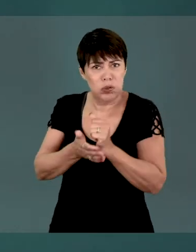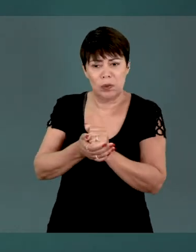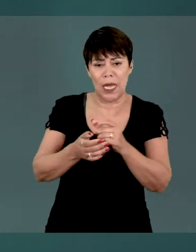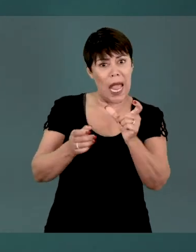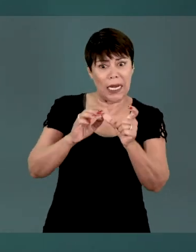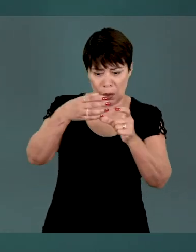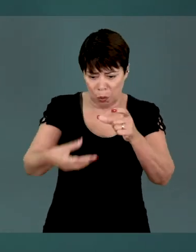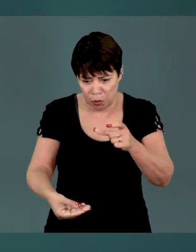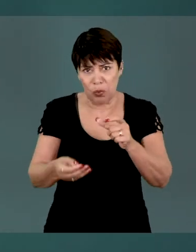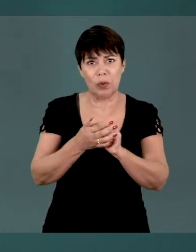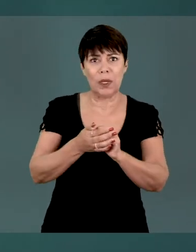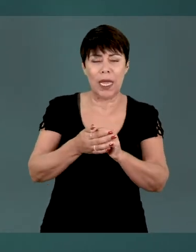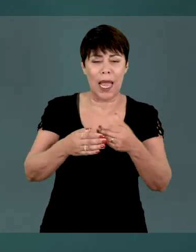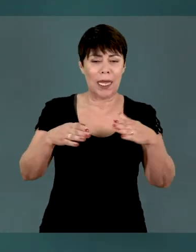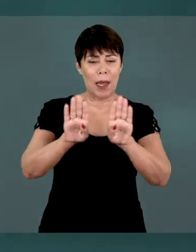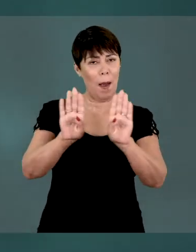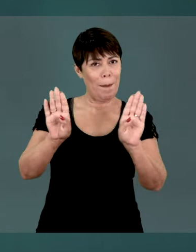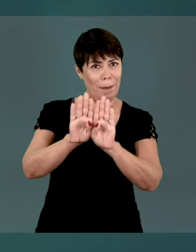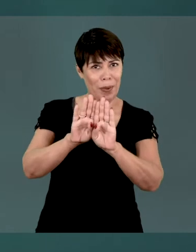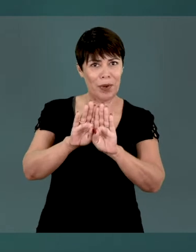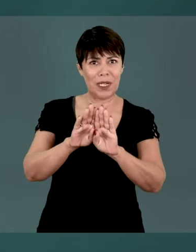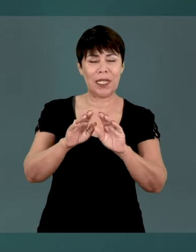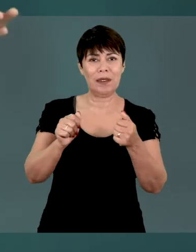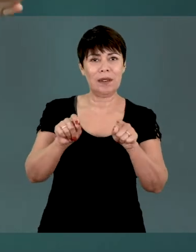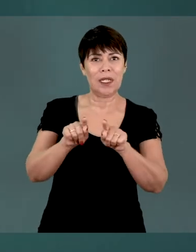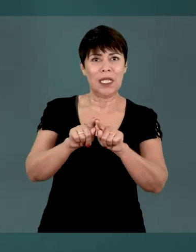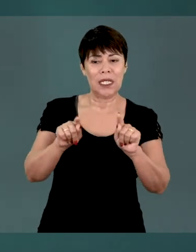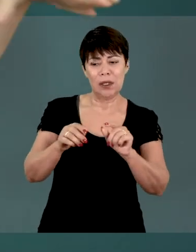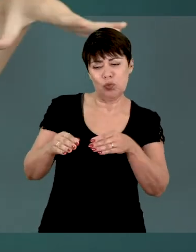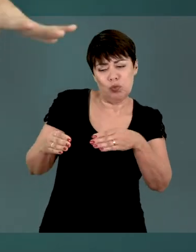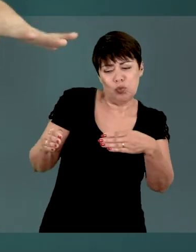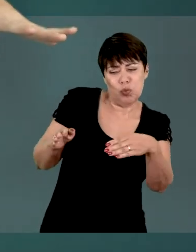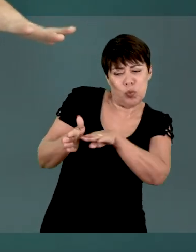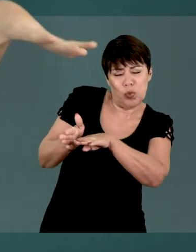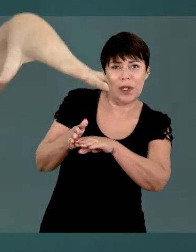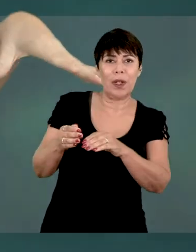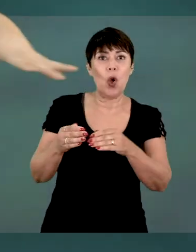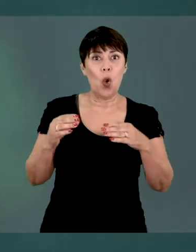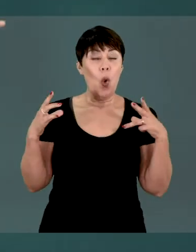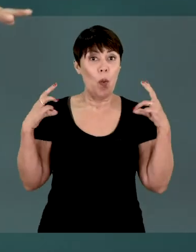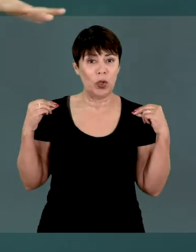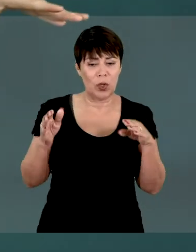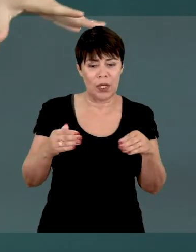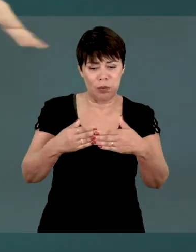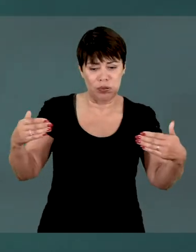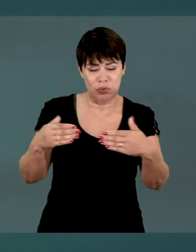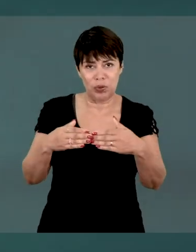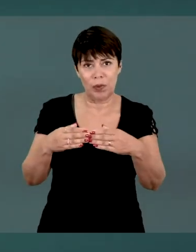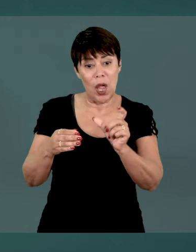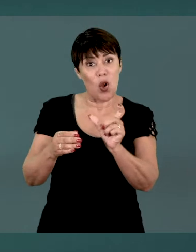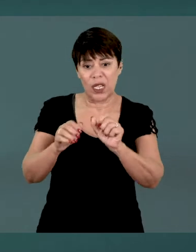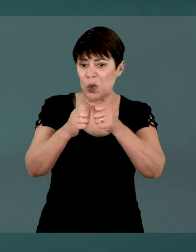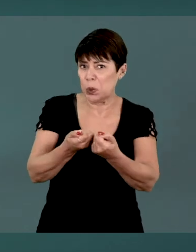atropelando, derrubou o meu cartão, meu cartão caiu entre a porta do ônibus e o cantinho. Quando o motorista abriu e fechou a porta para eu conseguir